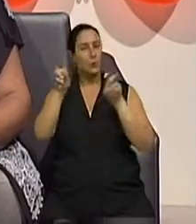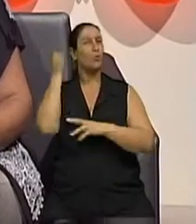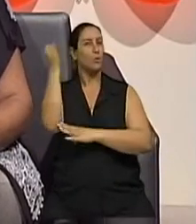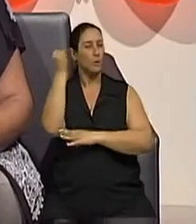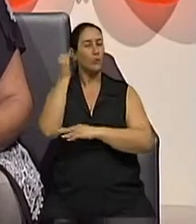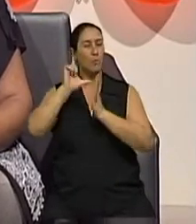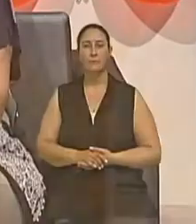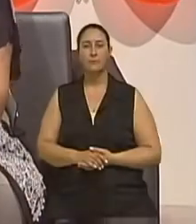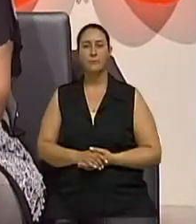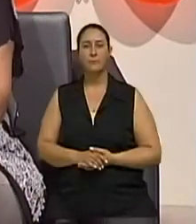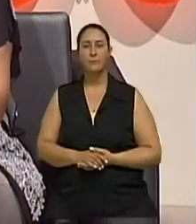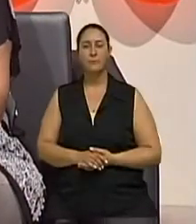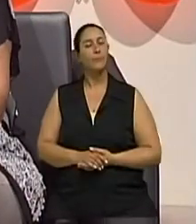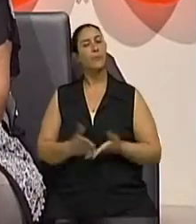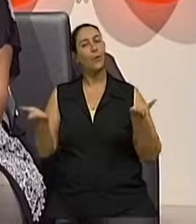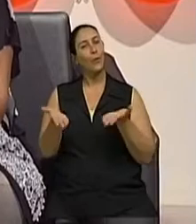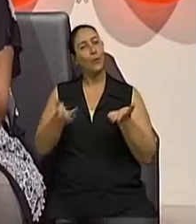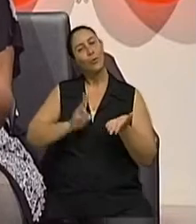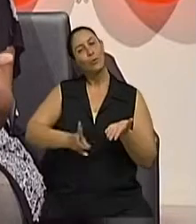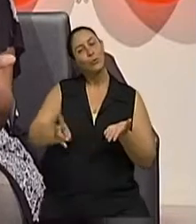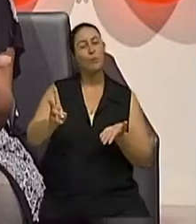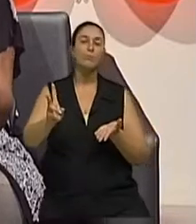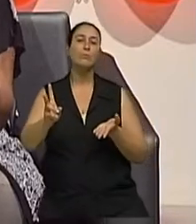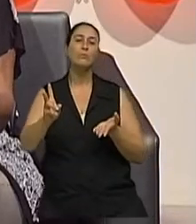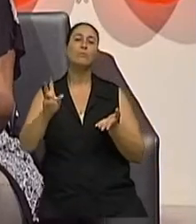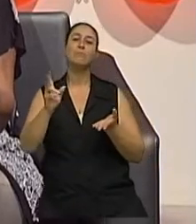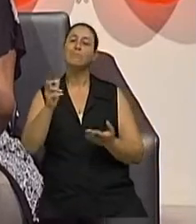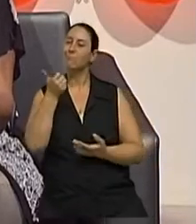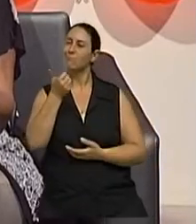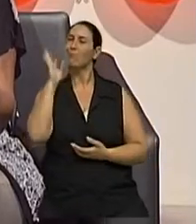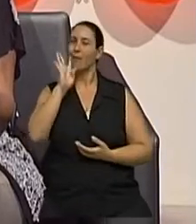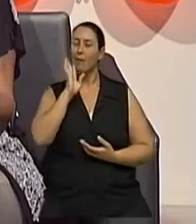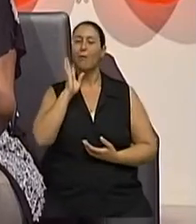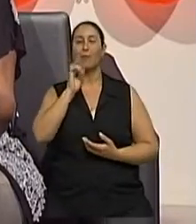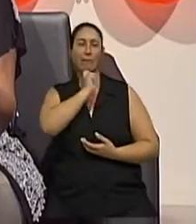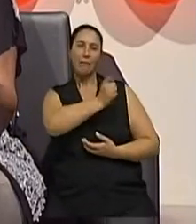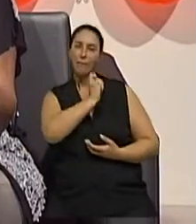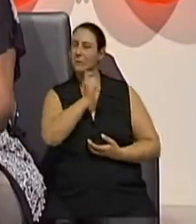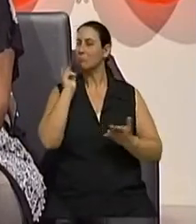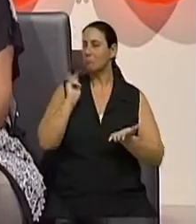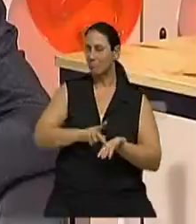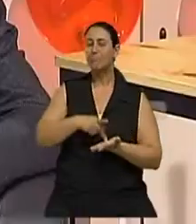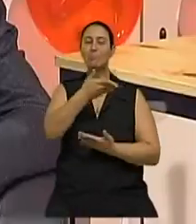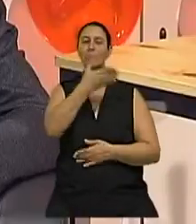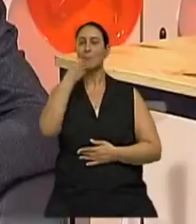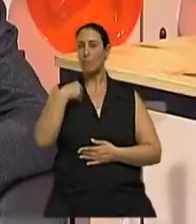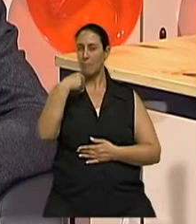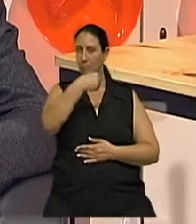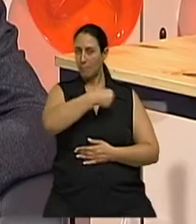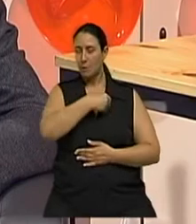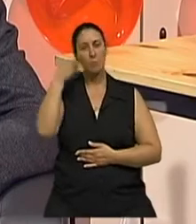tempo maior no segundo bloco. Nós continuamos aqui com a nossa bela, eu posso dizer, conversa com o médico-psiquiatra